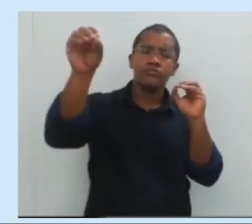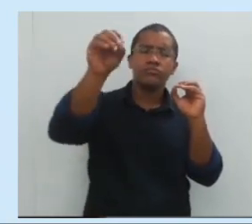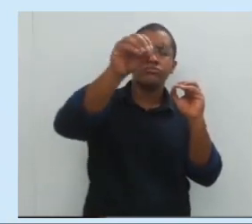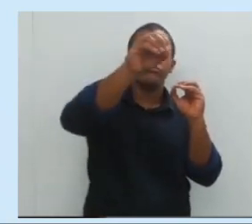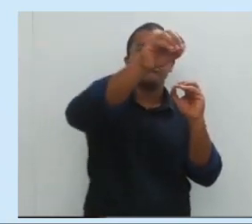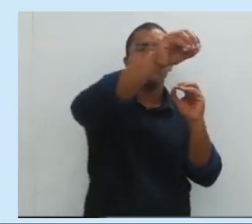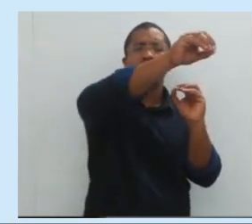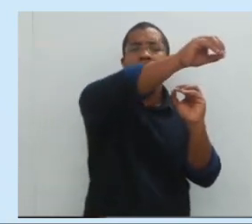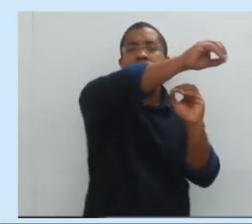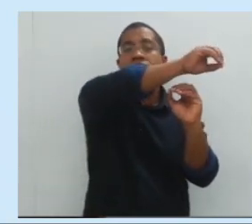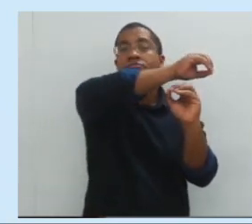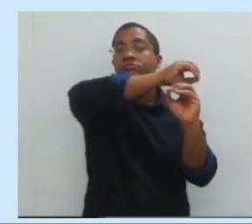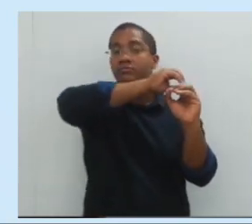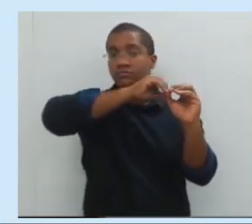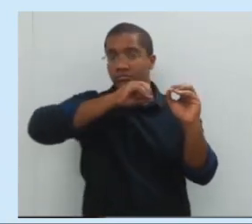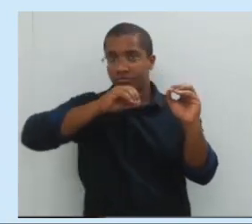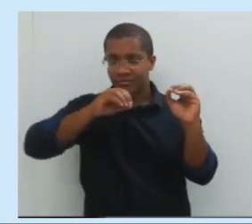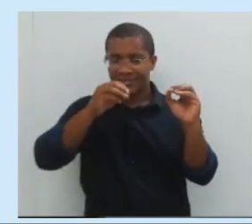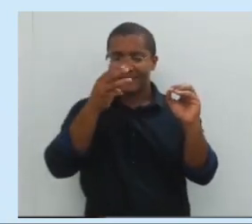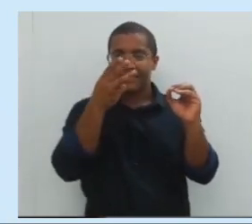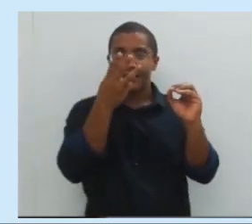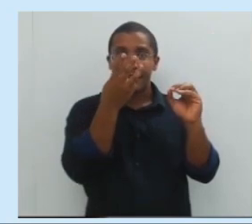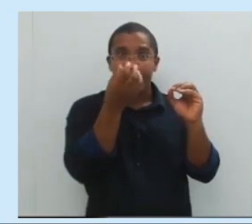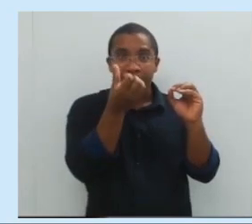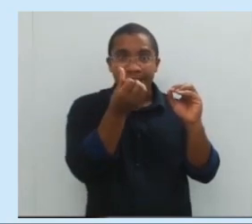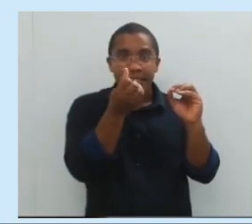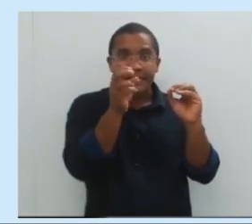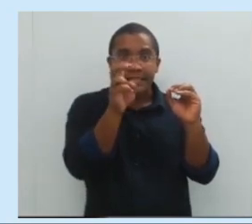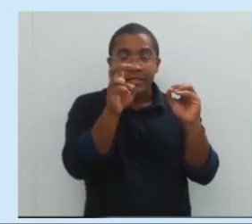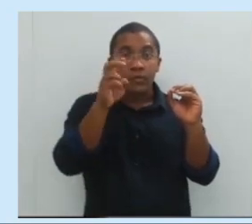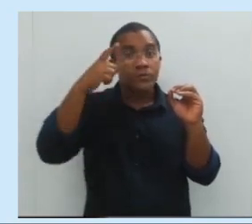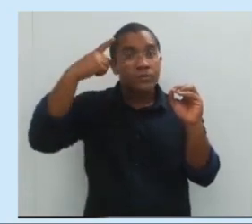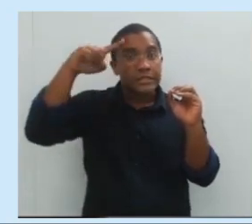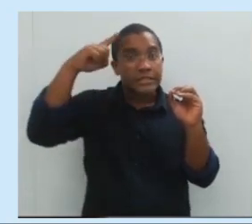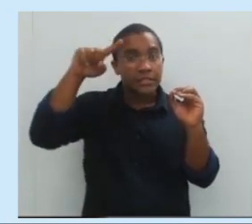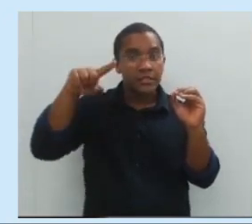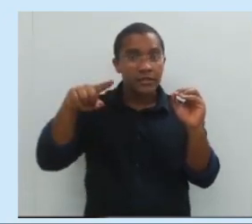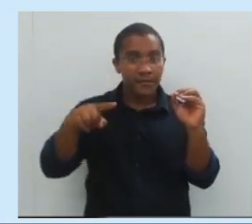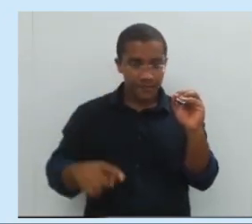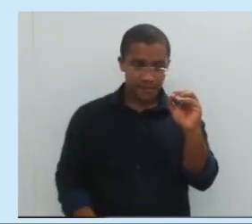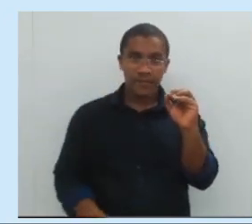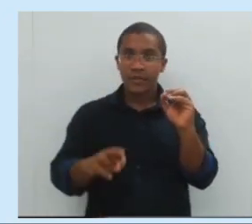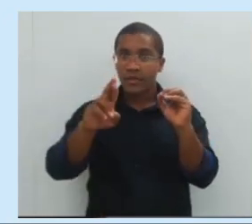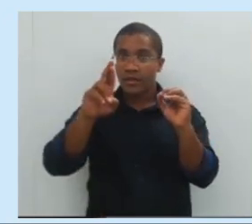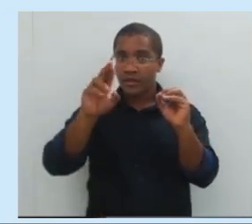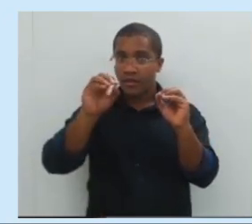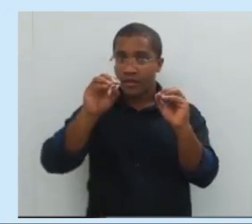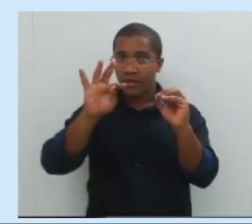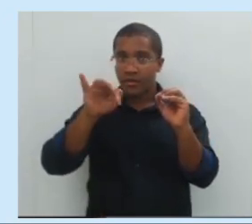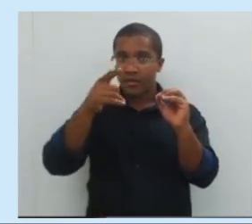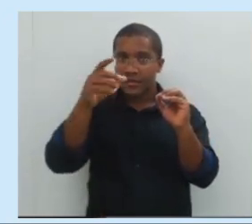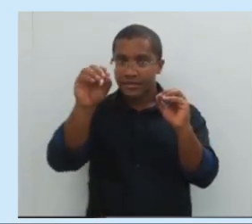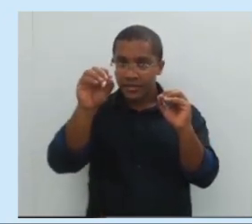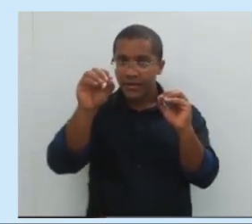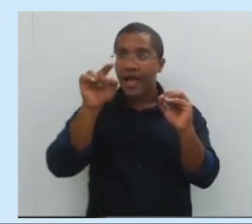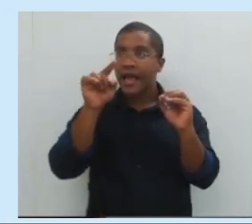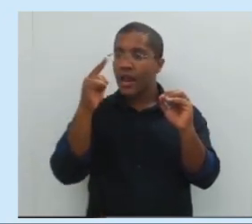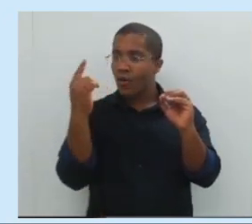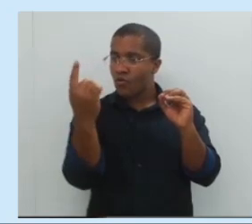sol. 365 dias. Rotação,